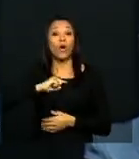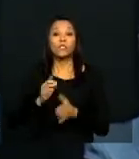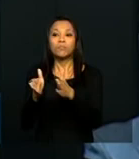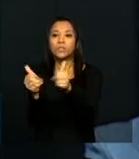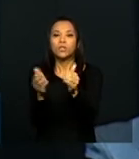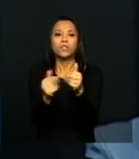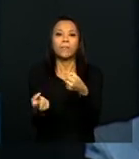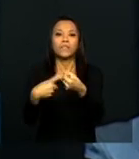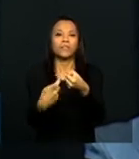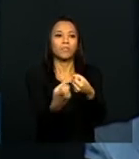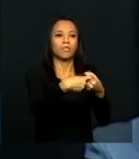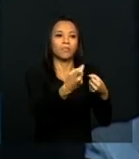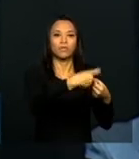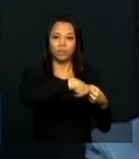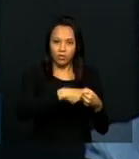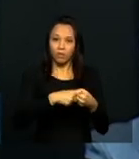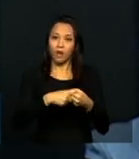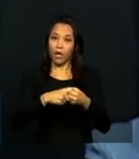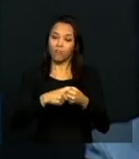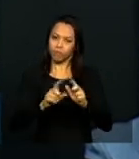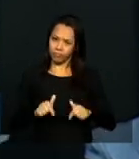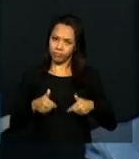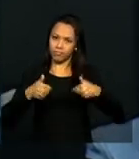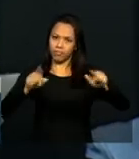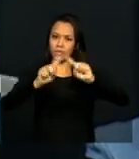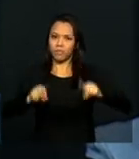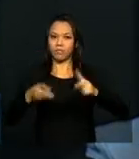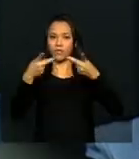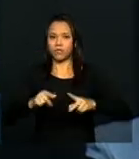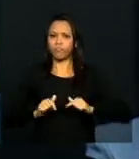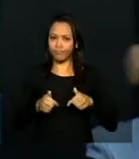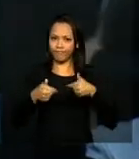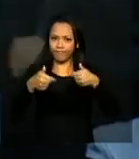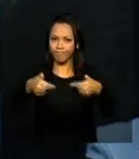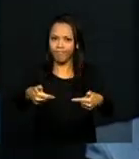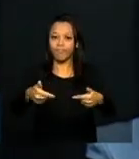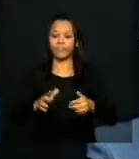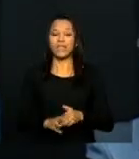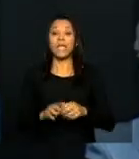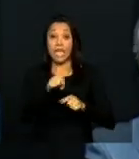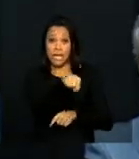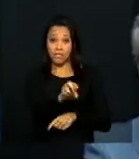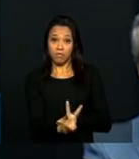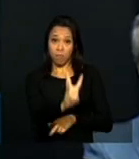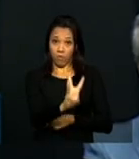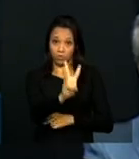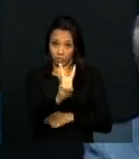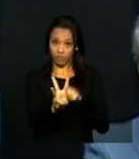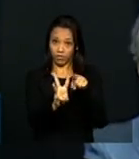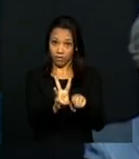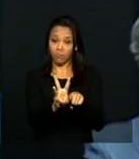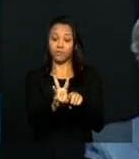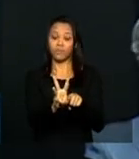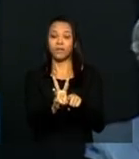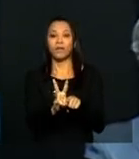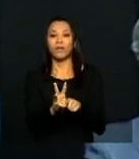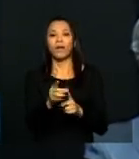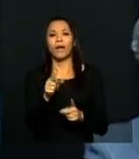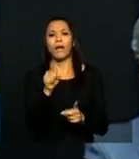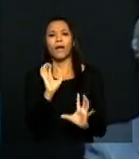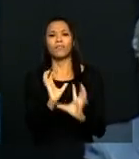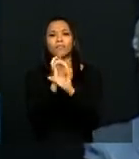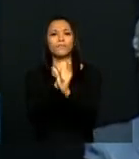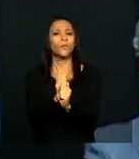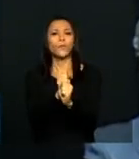para viabilizar este processo. O portal Memórias da Ditadura. Isto daqui é o resultado de uma